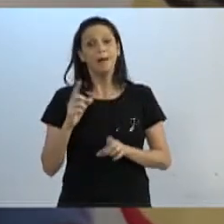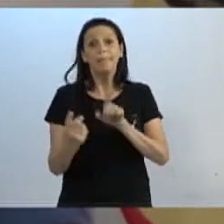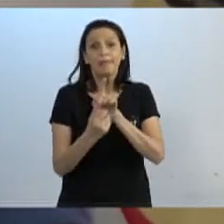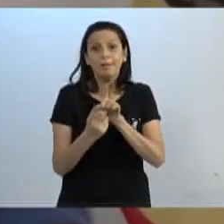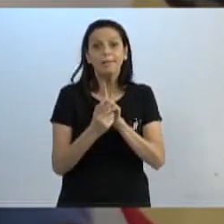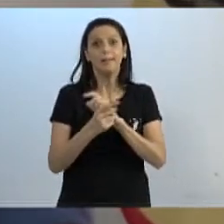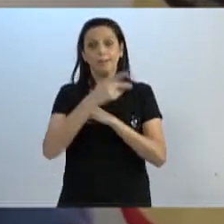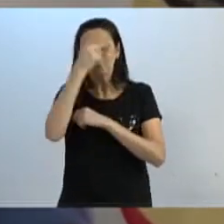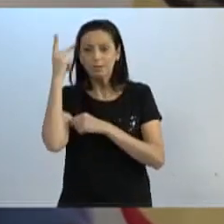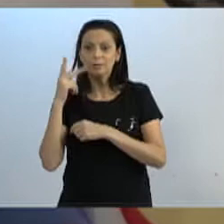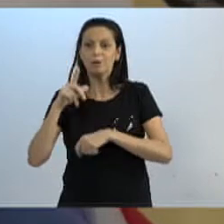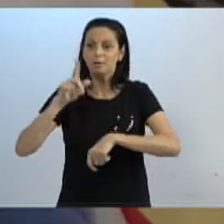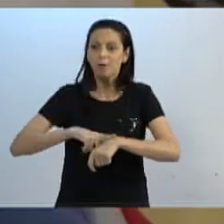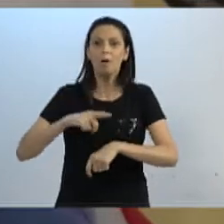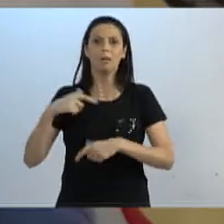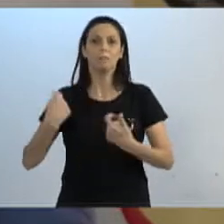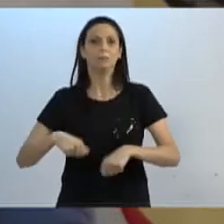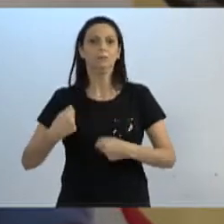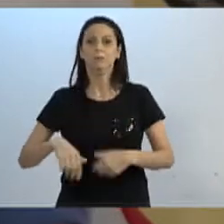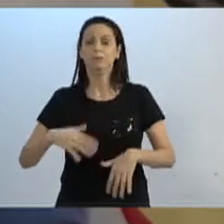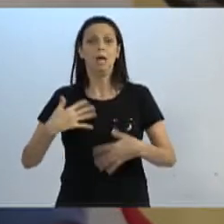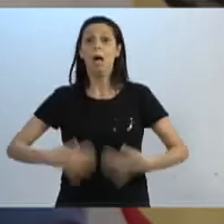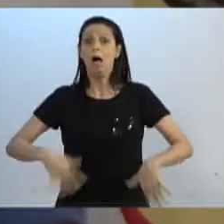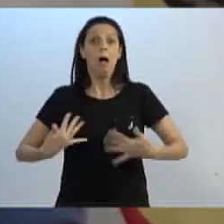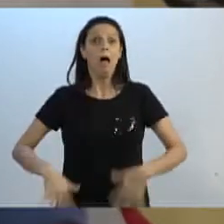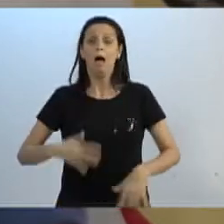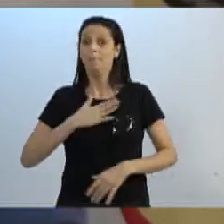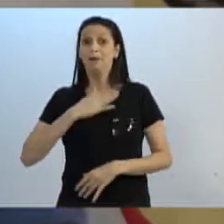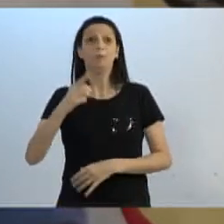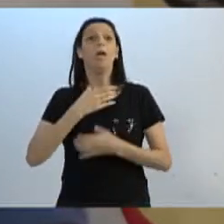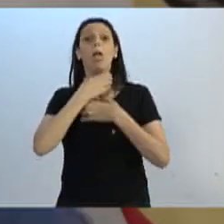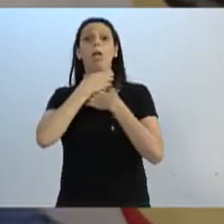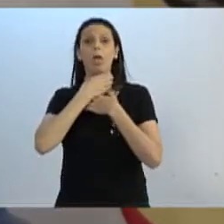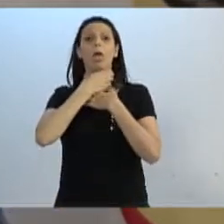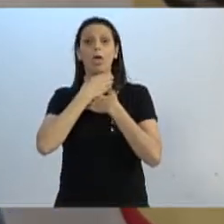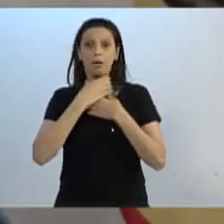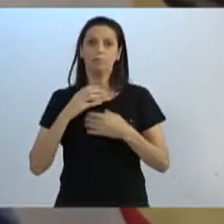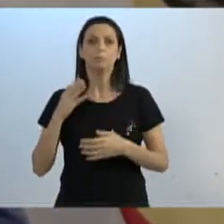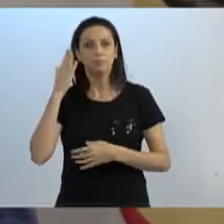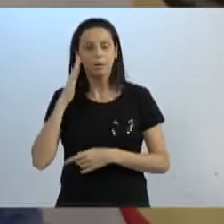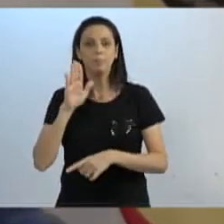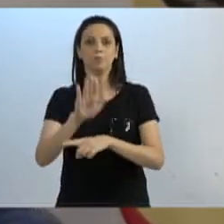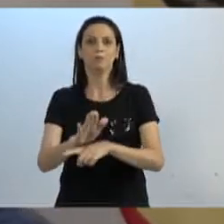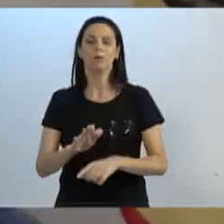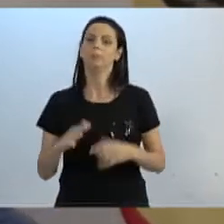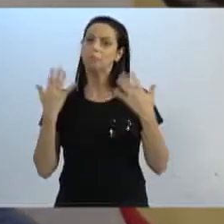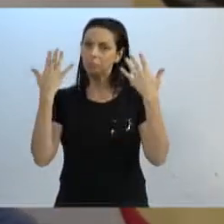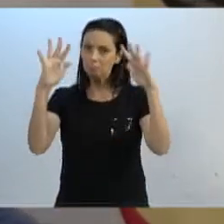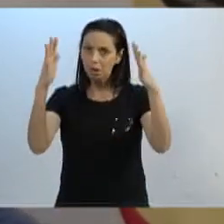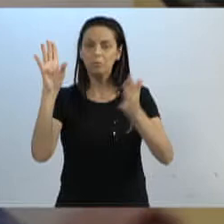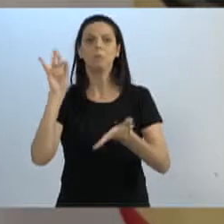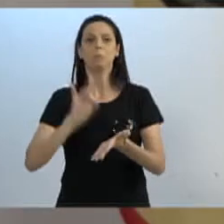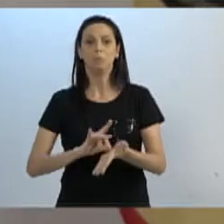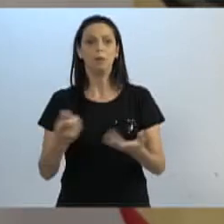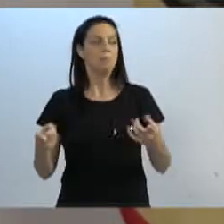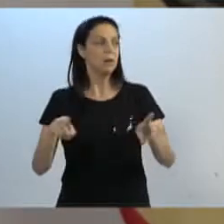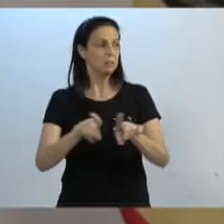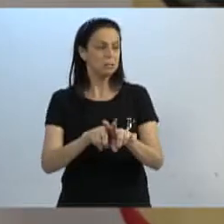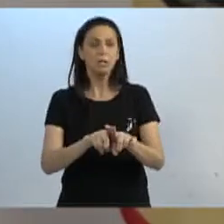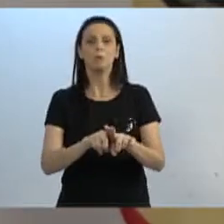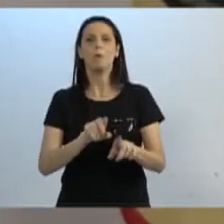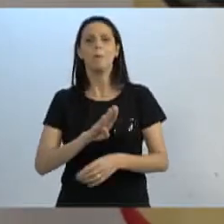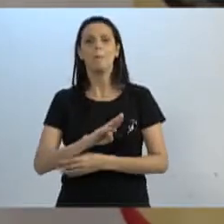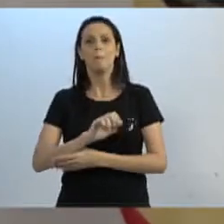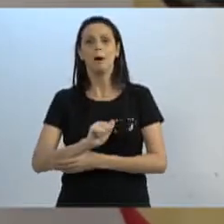precisam na hora do desespero, na hora do afogamento. Parabéns, nosso grande parceiro Batista, e